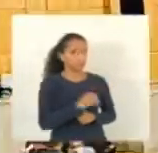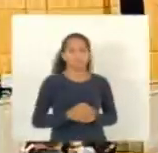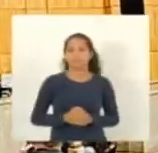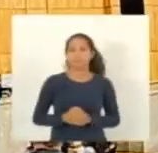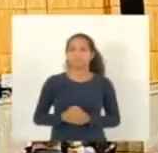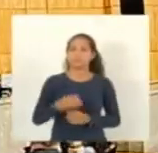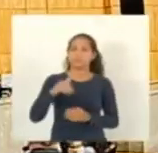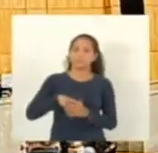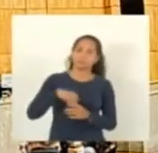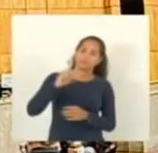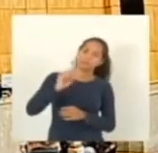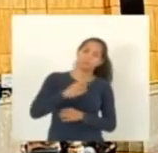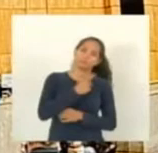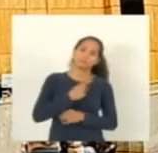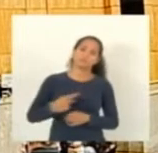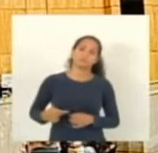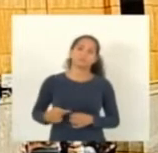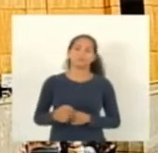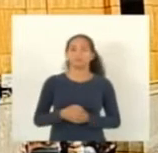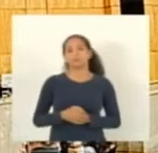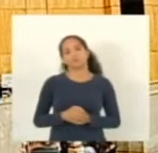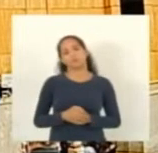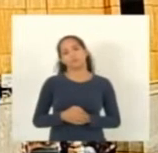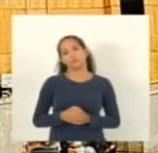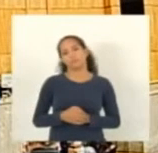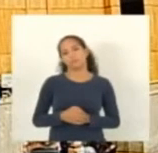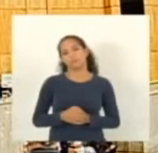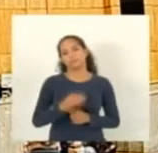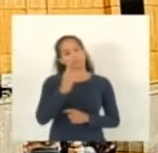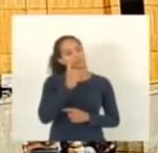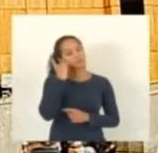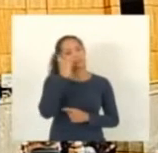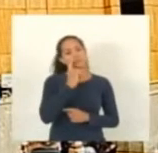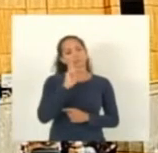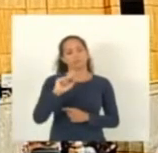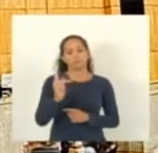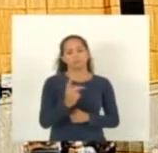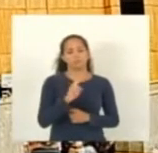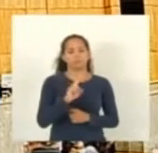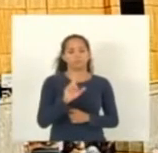vota sim senhor presidente vota sim deputado Hudson Leal